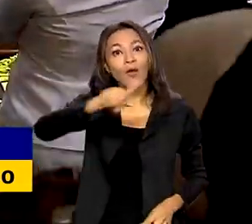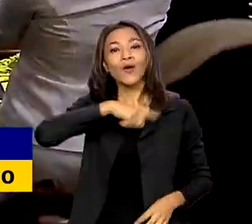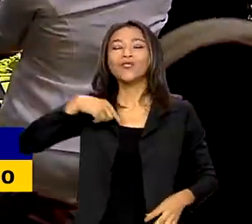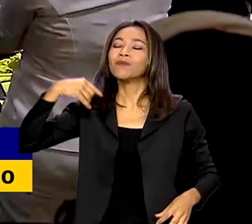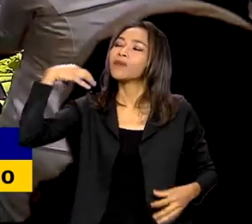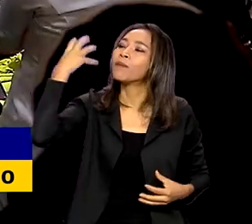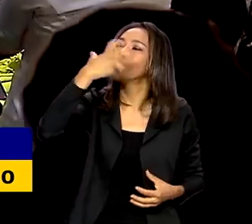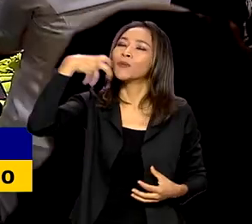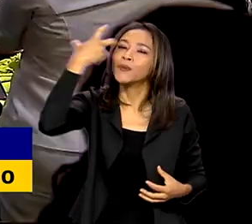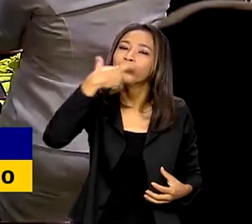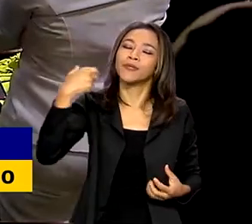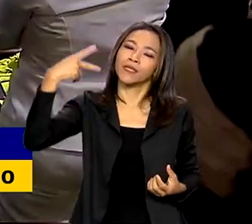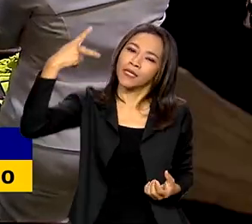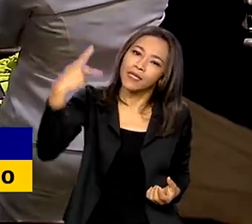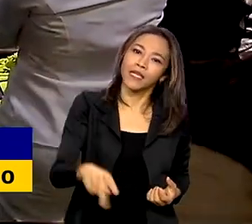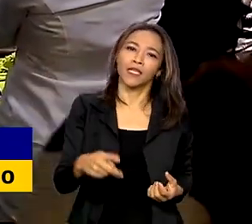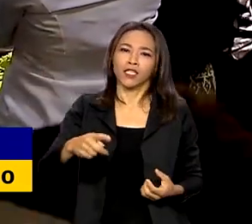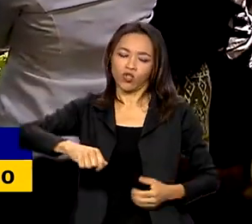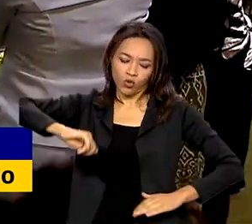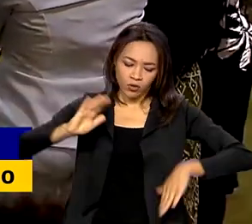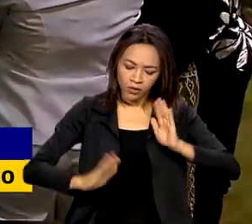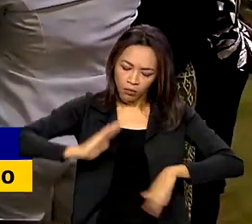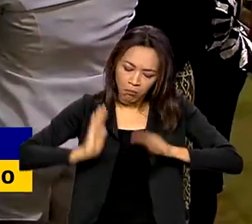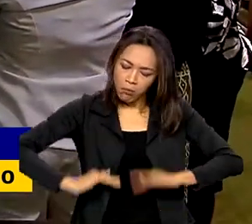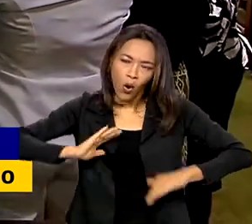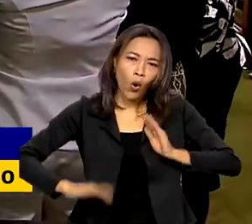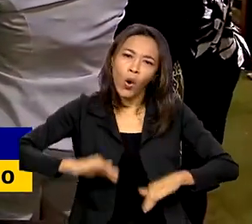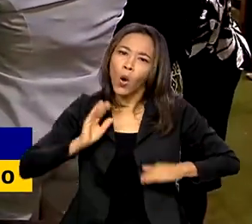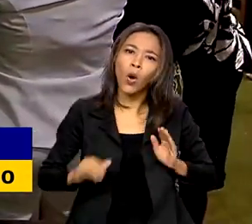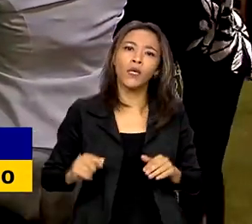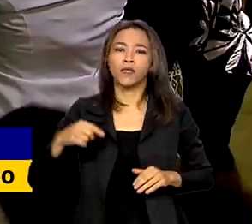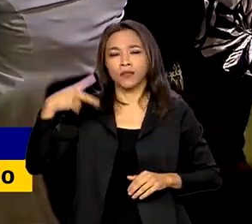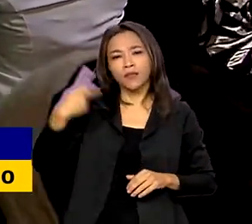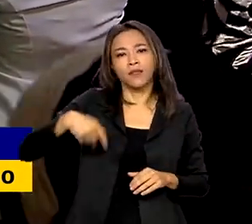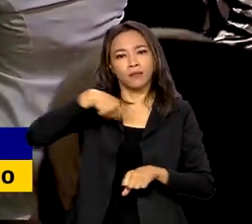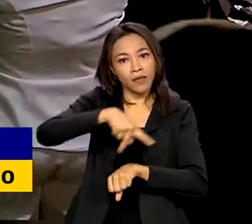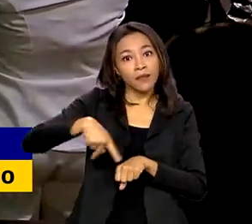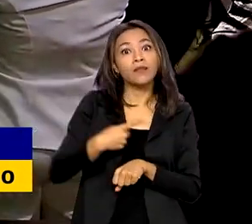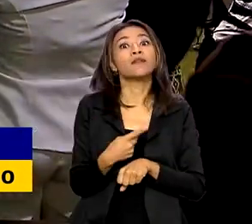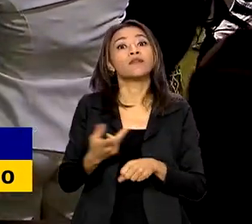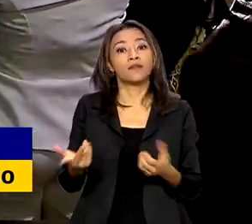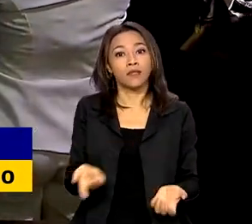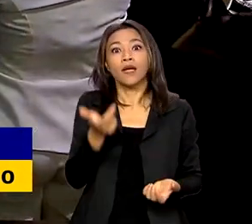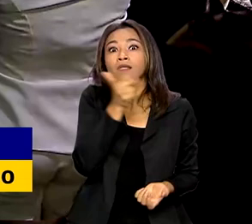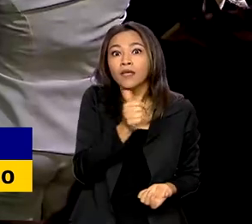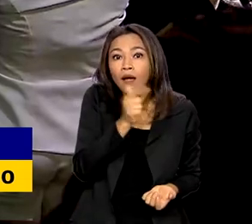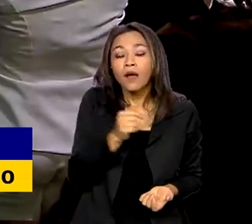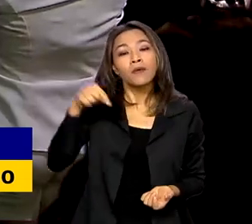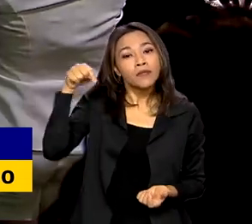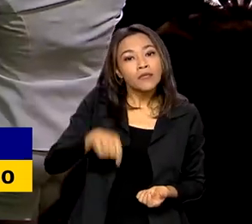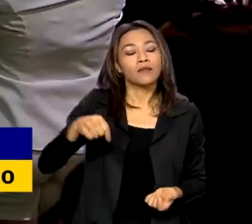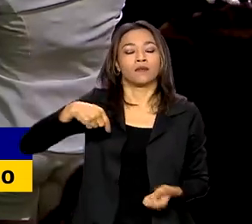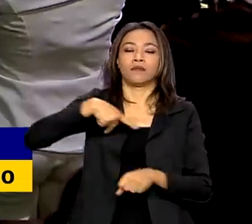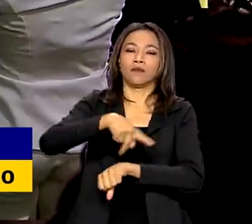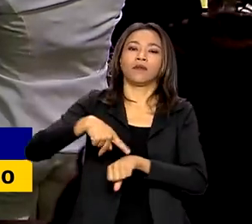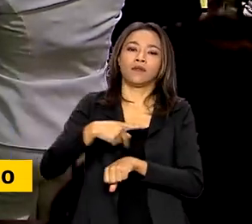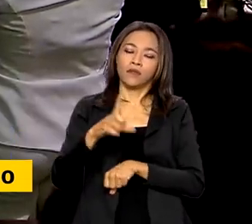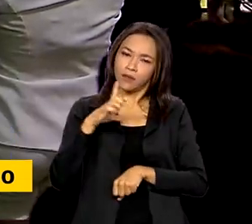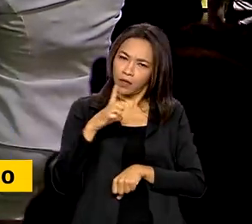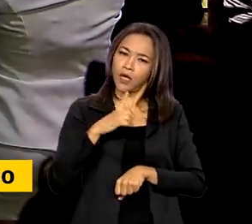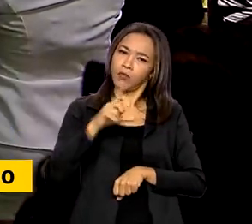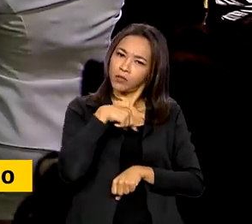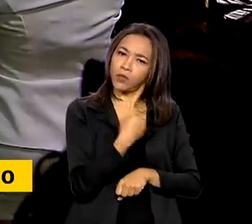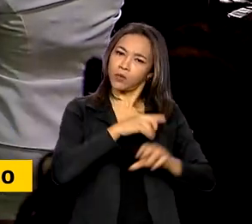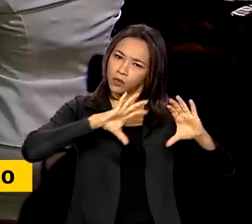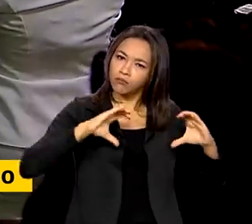deste país, o som dos tambores deste país, as águas deste país. E demos a nossa civilização